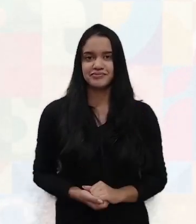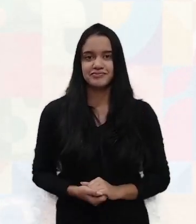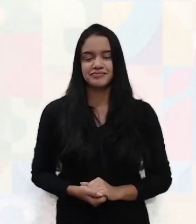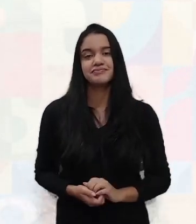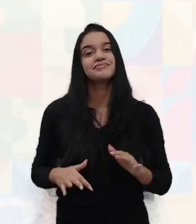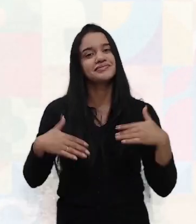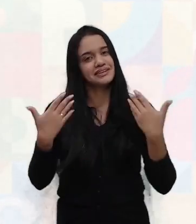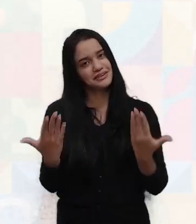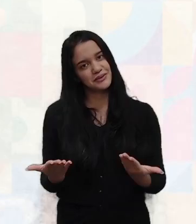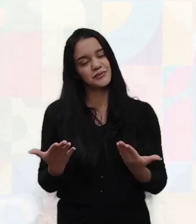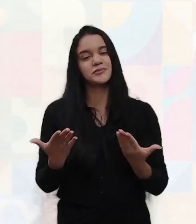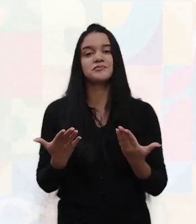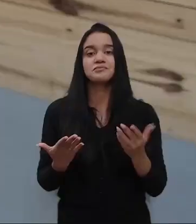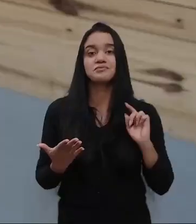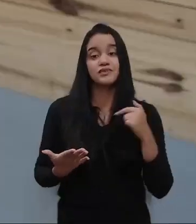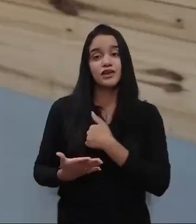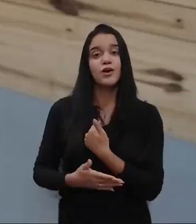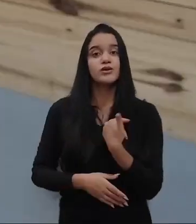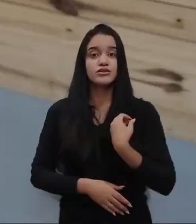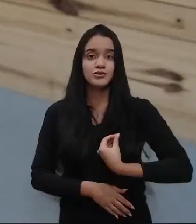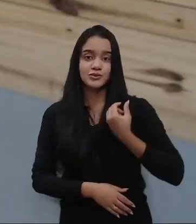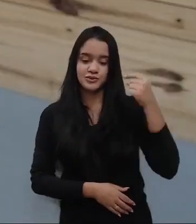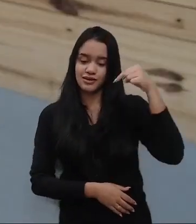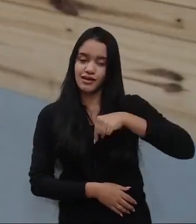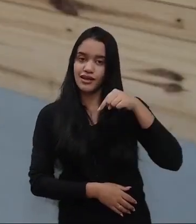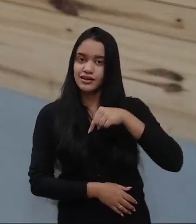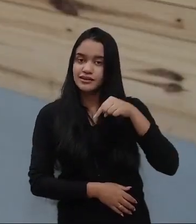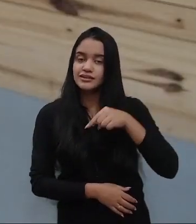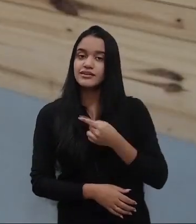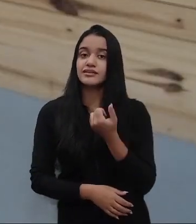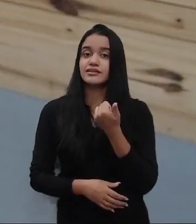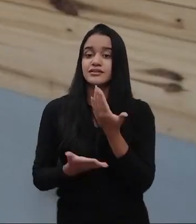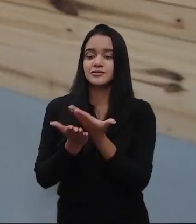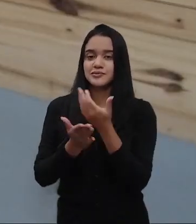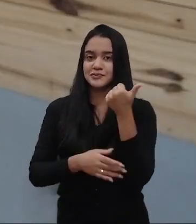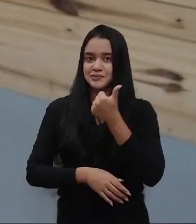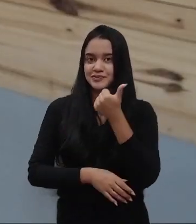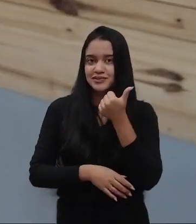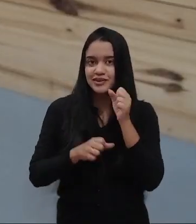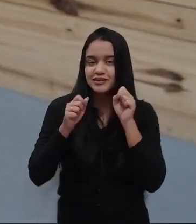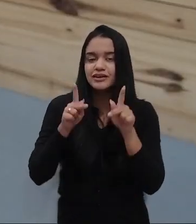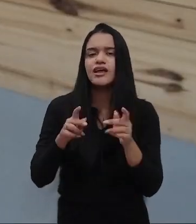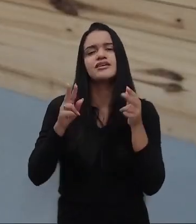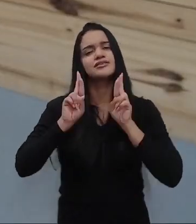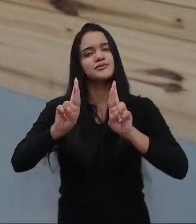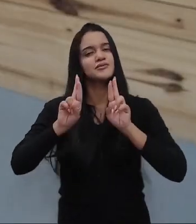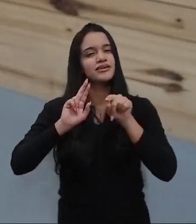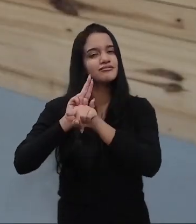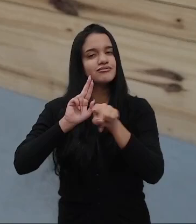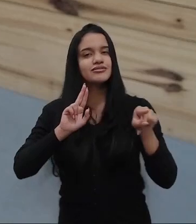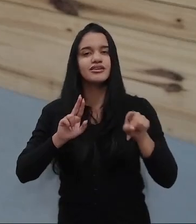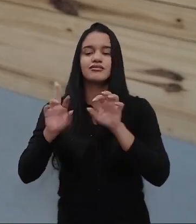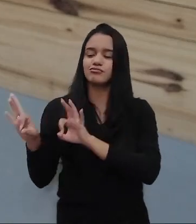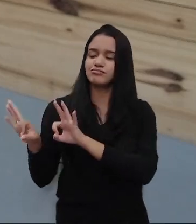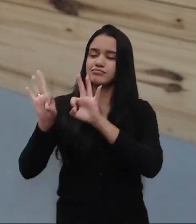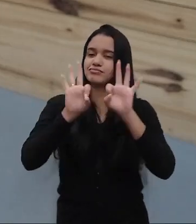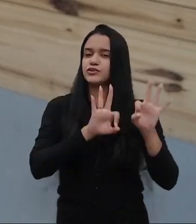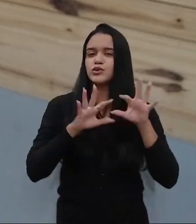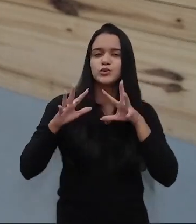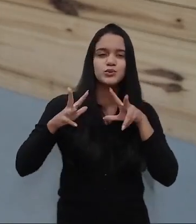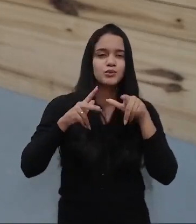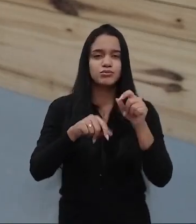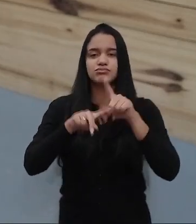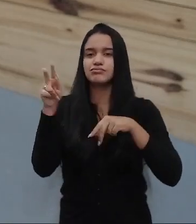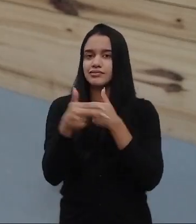Então, gente, nós ficamos por aqui, nessa primeira unidade. Espero que vocês tenham acompanhado todo o